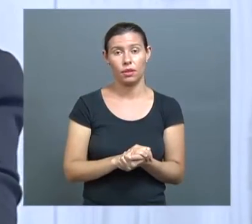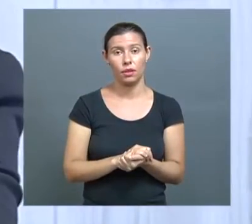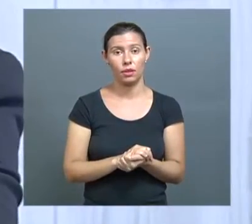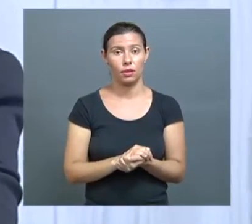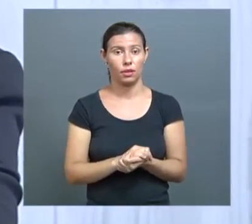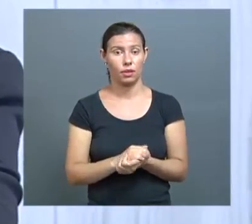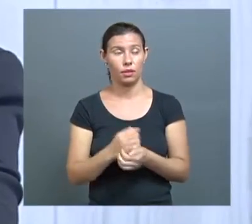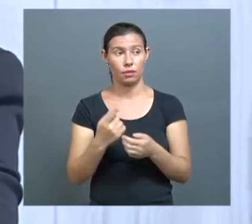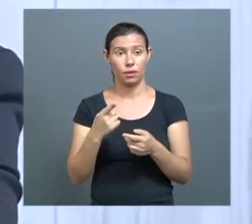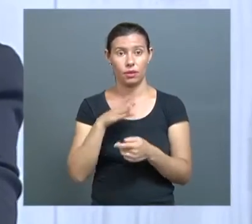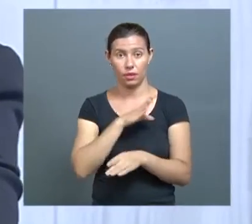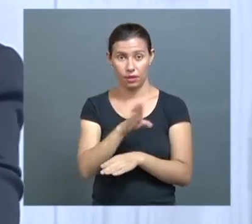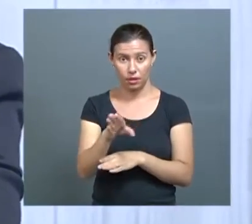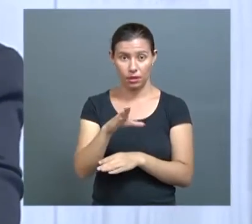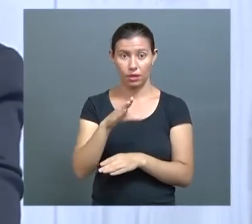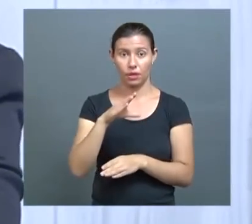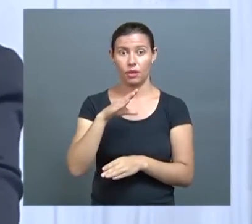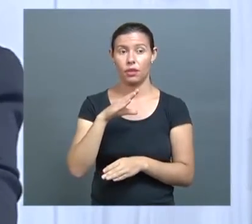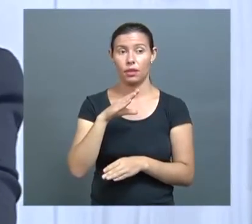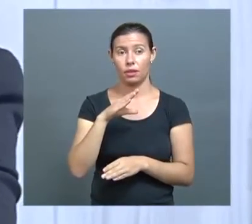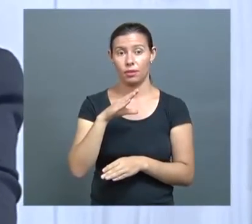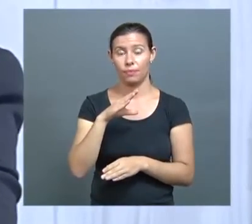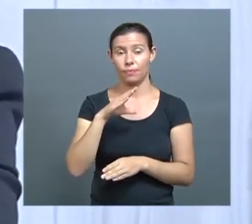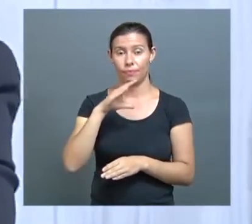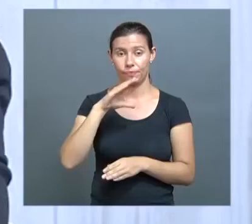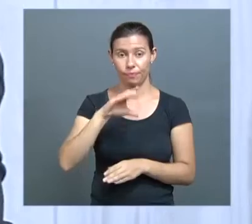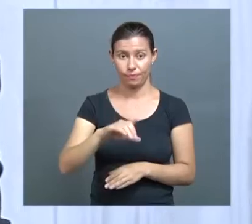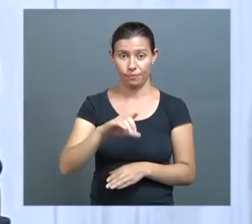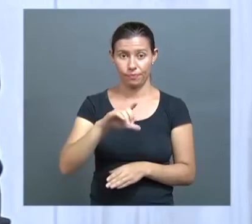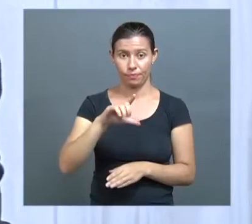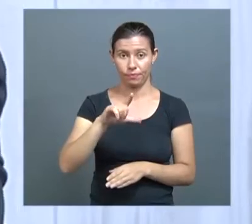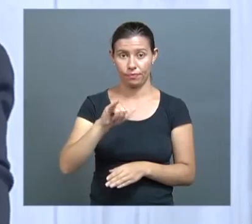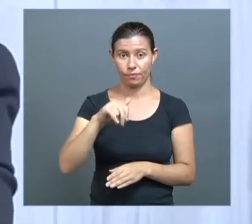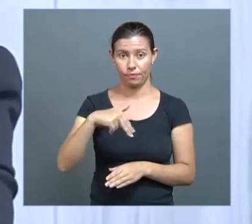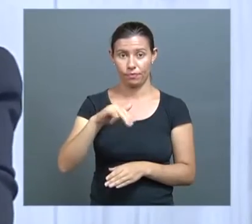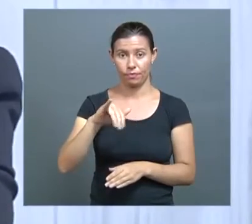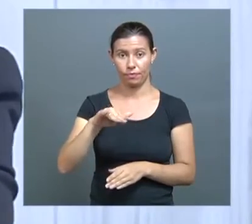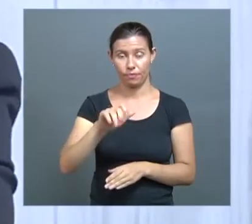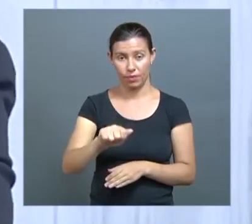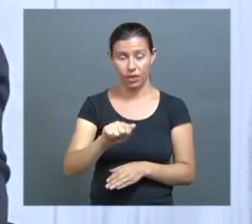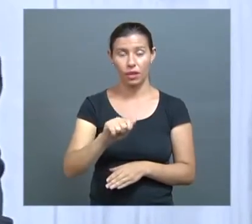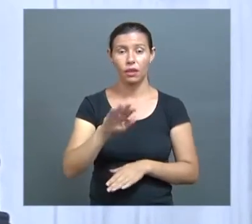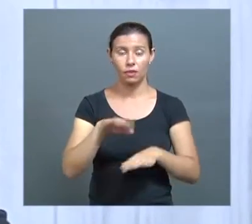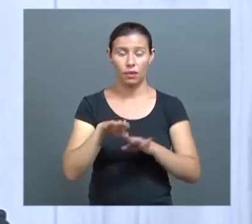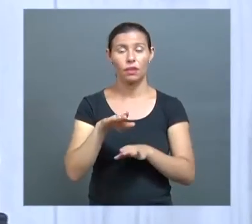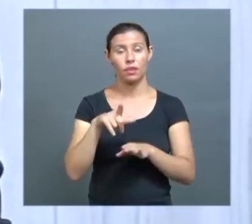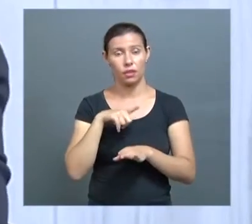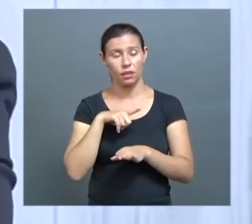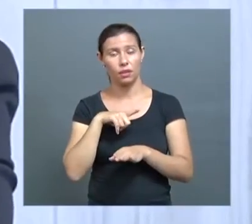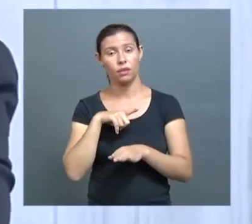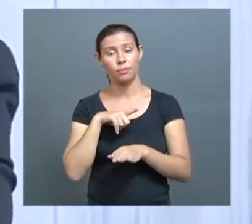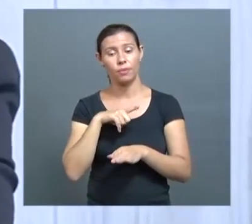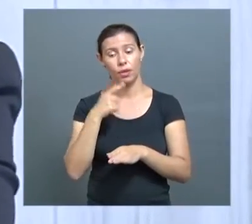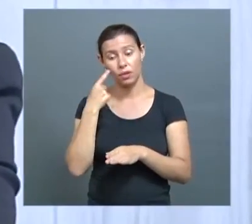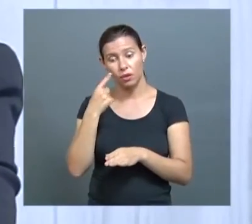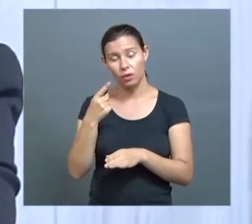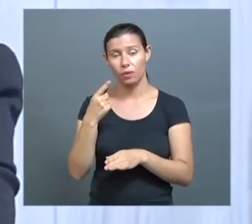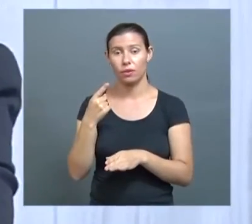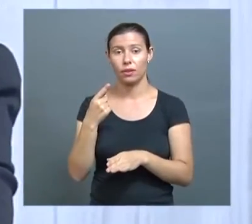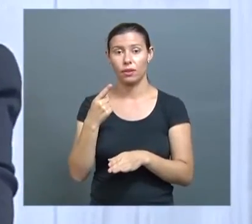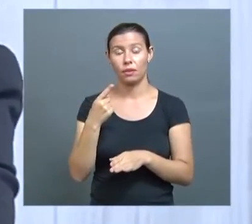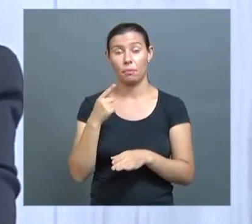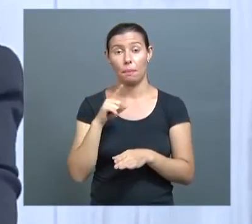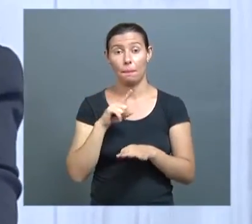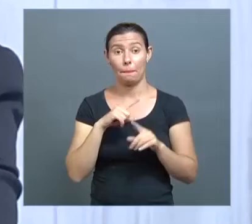eletivos. No pronto-socorro é que estão as urgências, então a urgência de dor, às vezes uma urgência estética, isso era feito